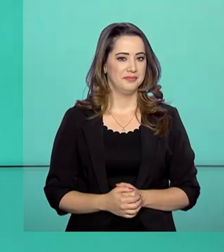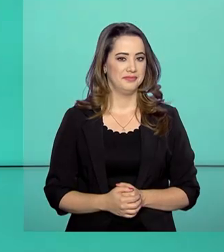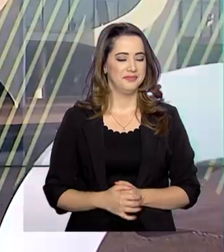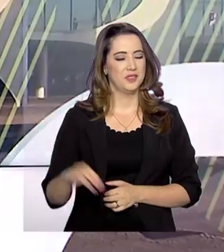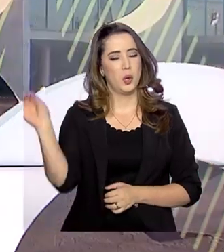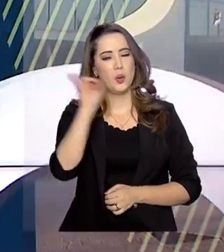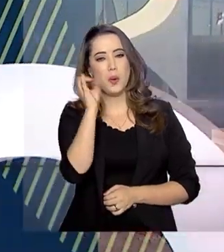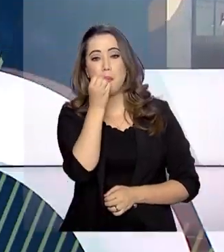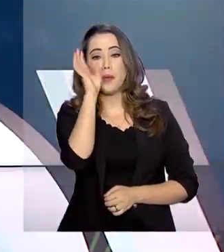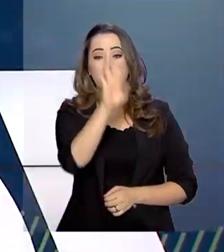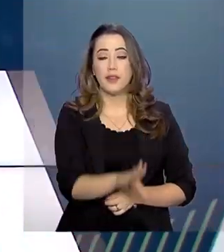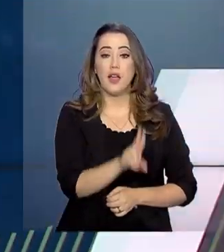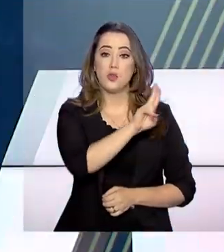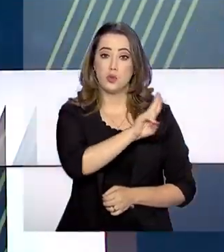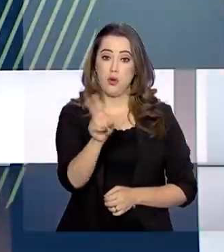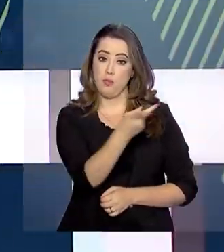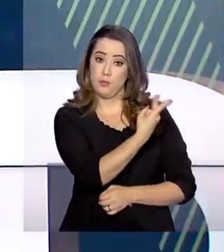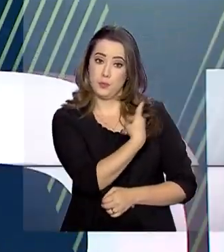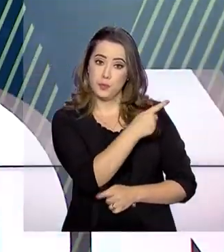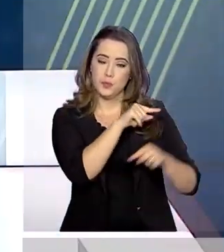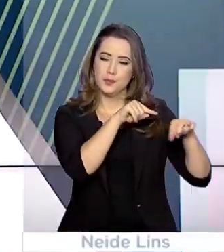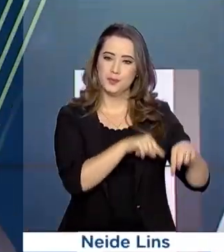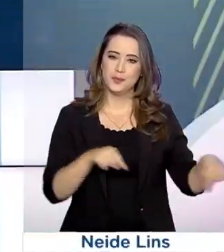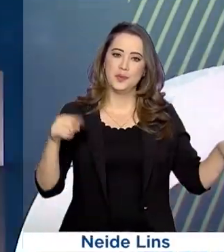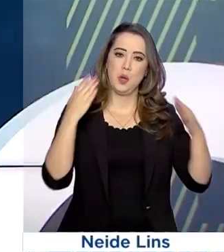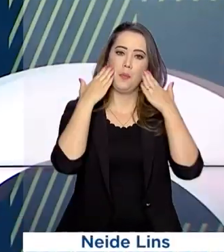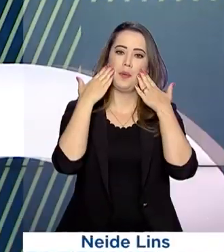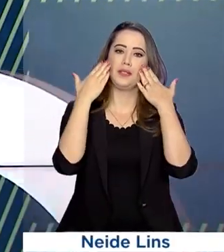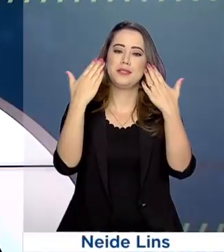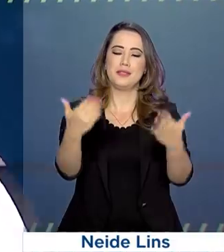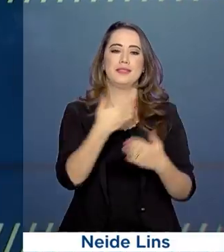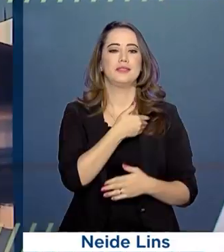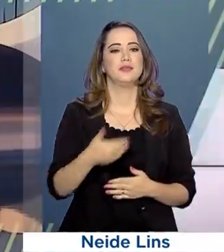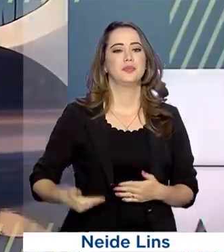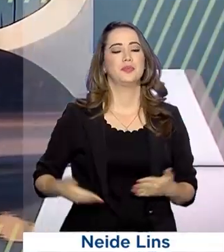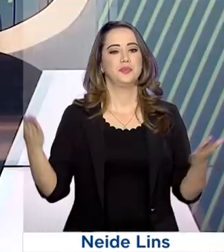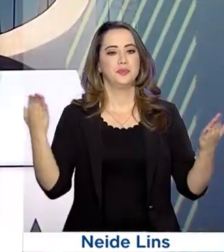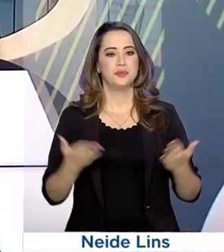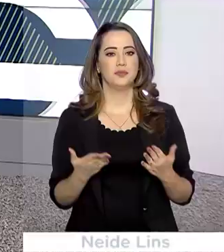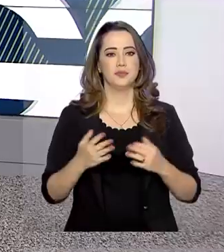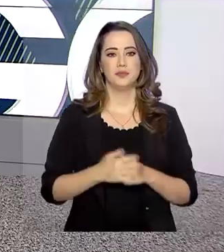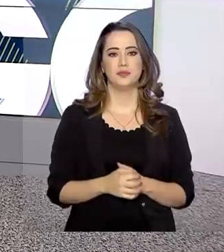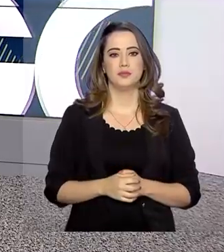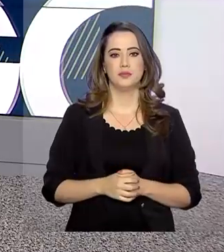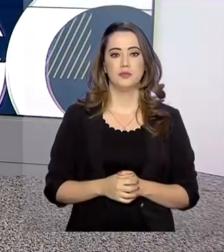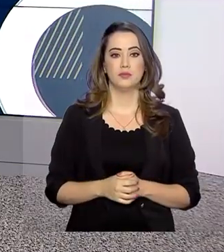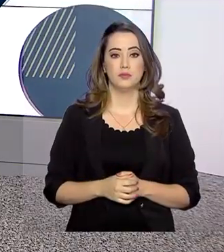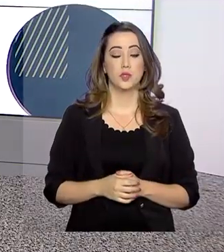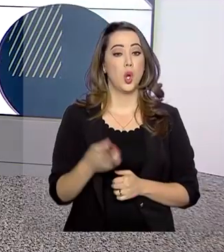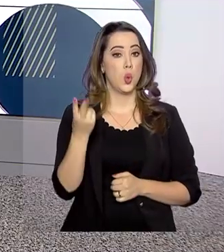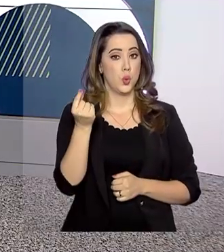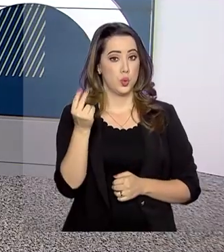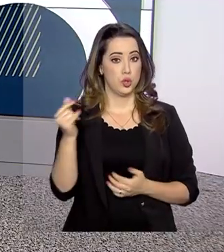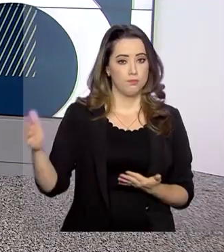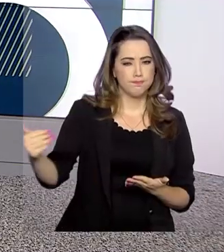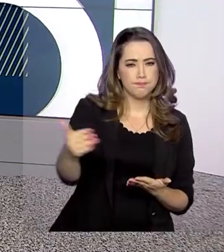Olá, boa tarde, eu sou Lilian Reis e estamos no ar com mais uma edição do Governo Agora. A arrecadação das receitas